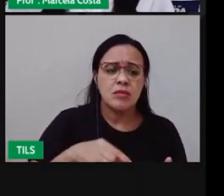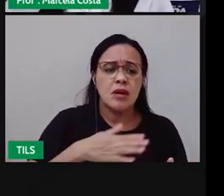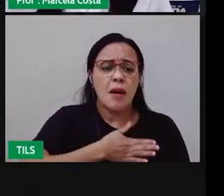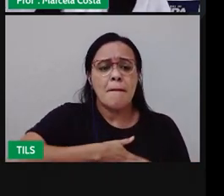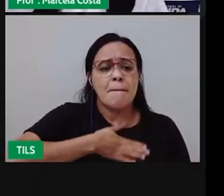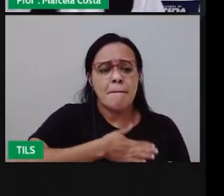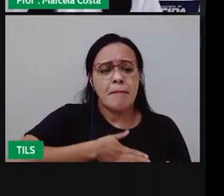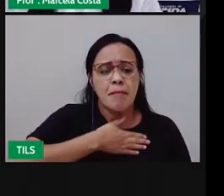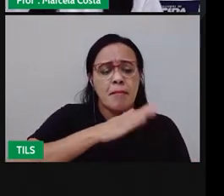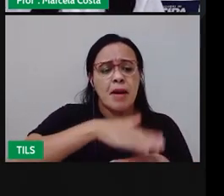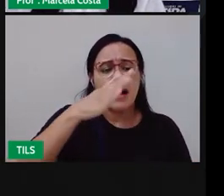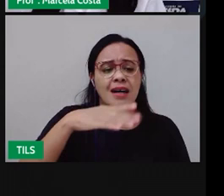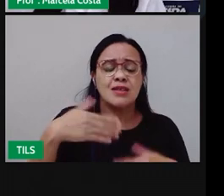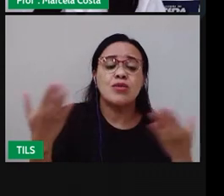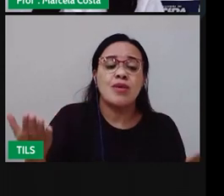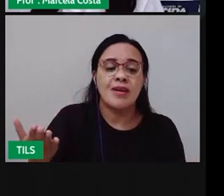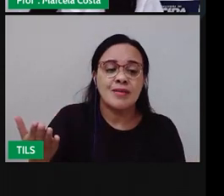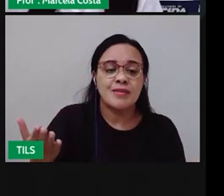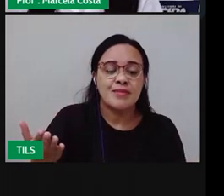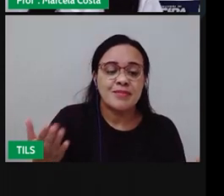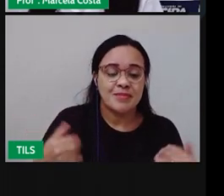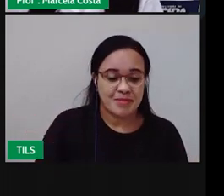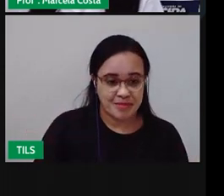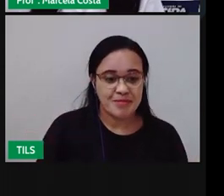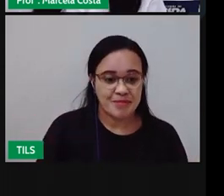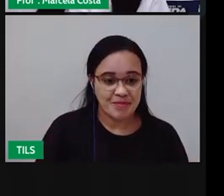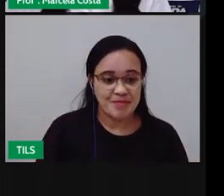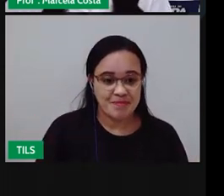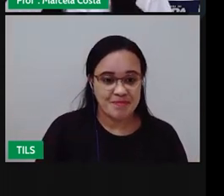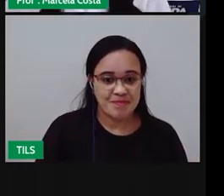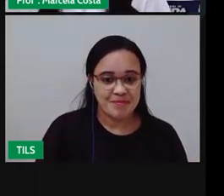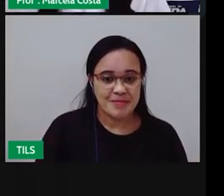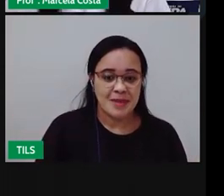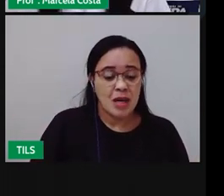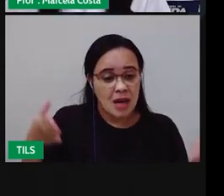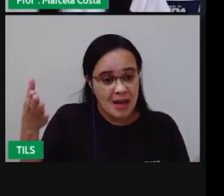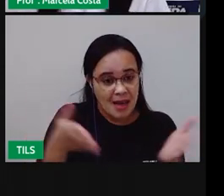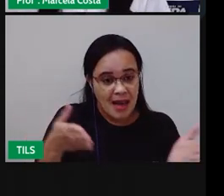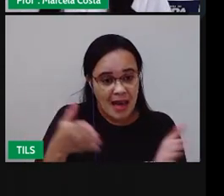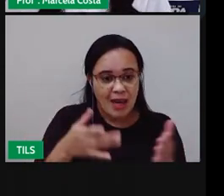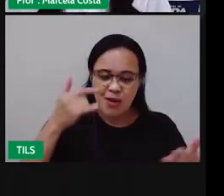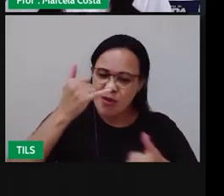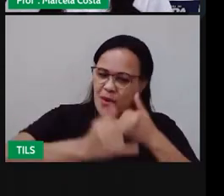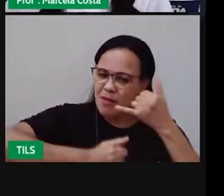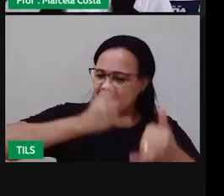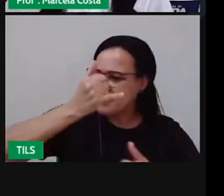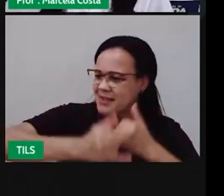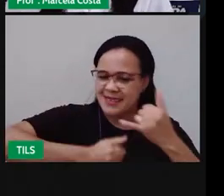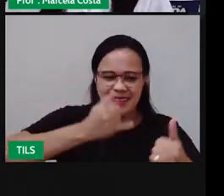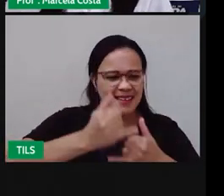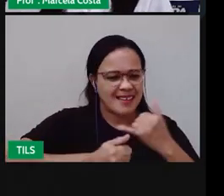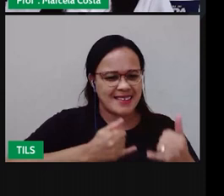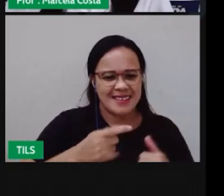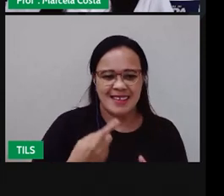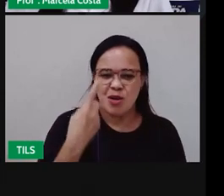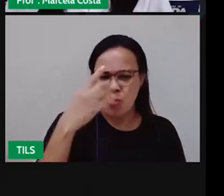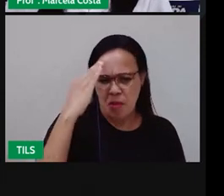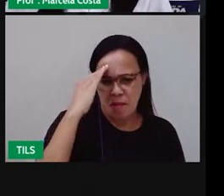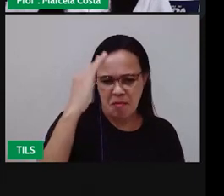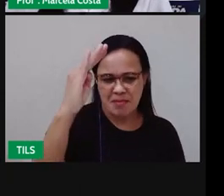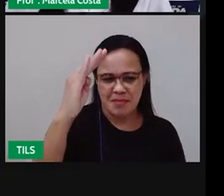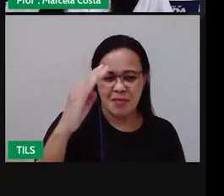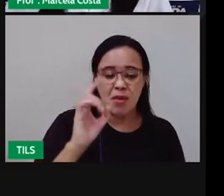Agora Eu quero mostrar Para vocês Uma dessas brincadeiras Que é a amarelinha